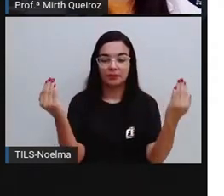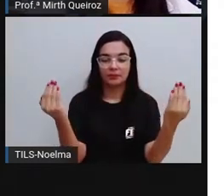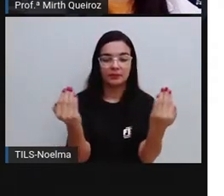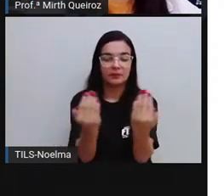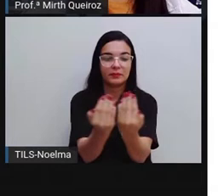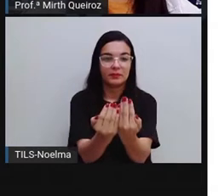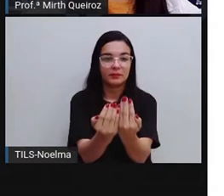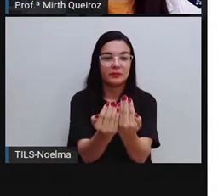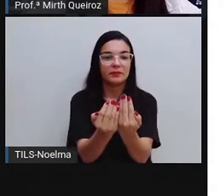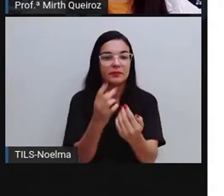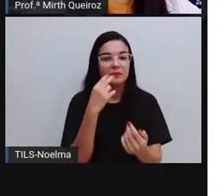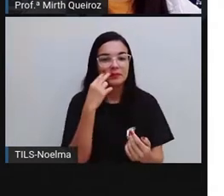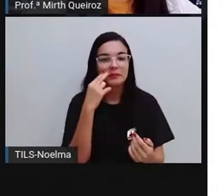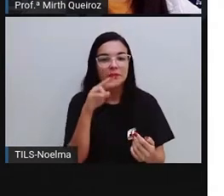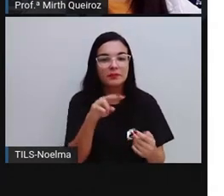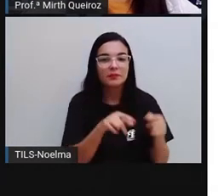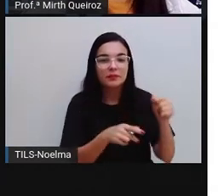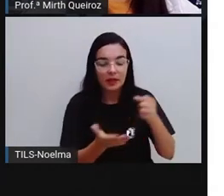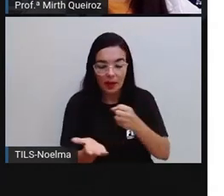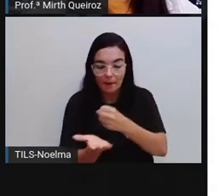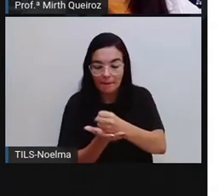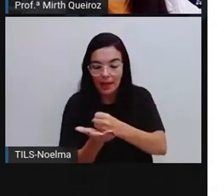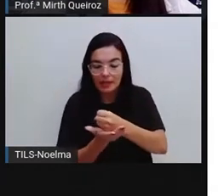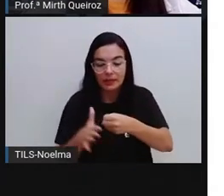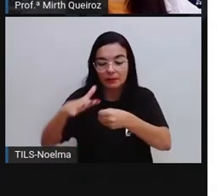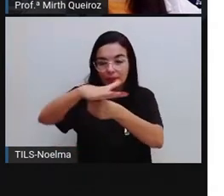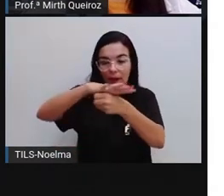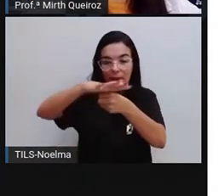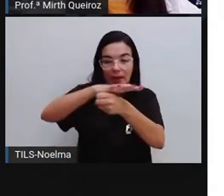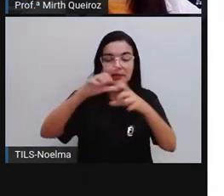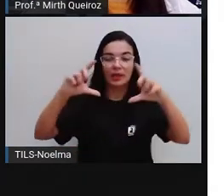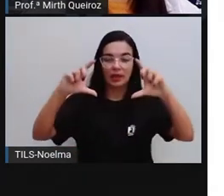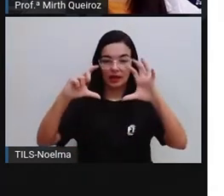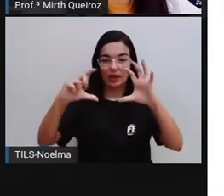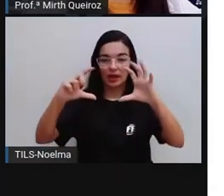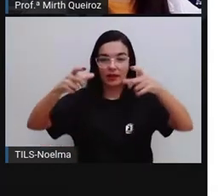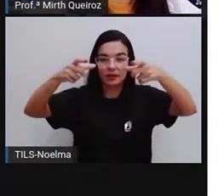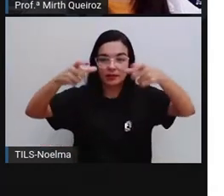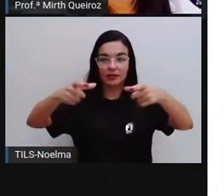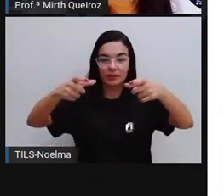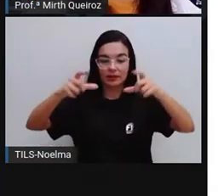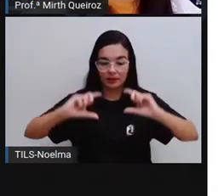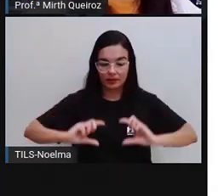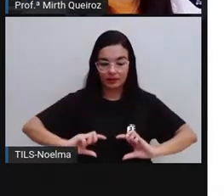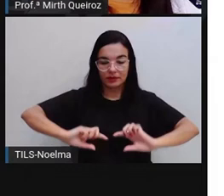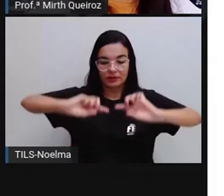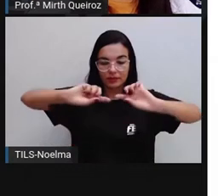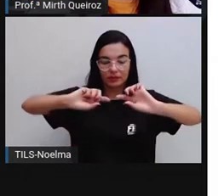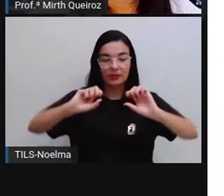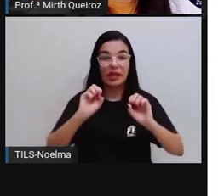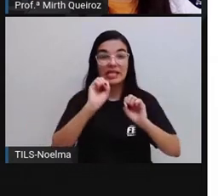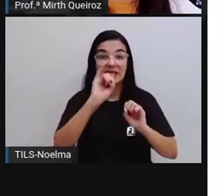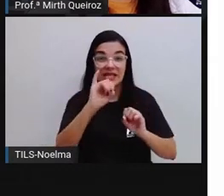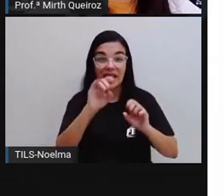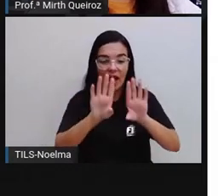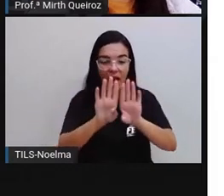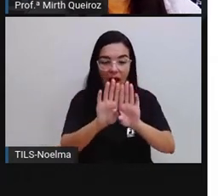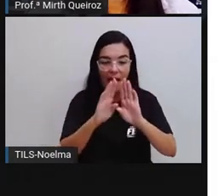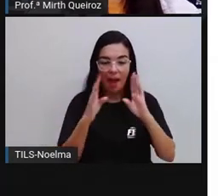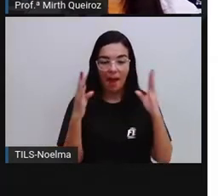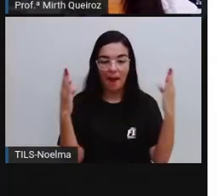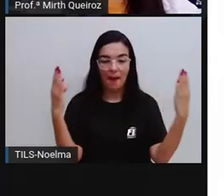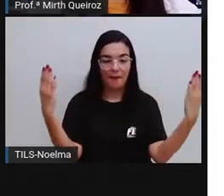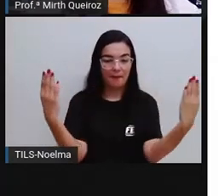essa superfície lateral, ela vai ser retangular, como foi apresentado no vídeo que a gente acabou de assistir, certo?